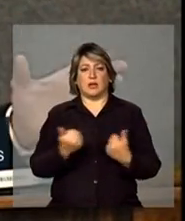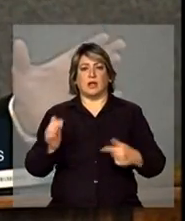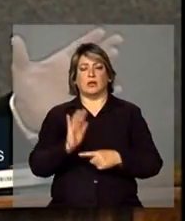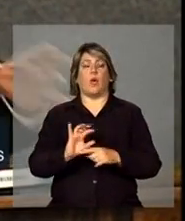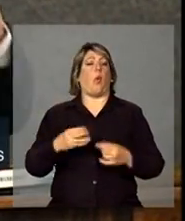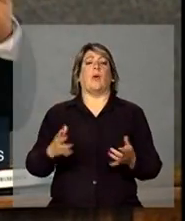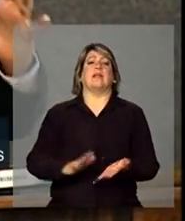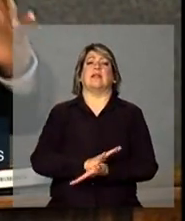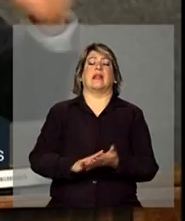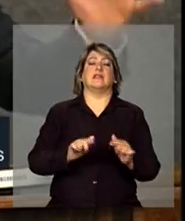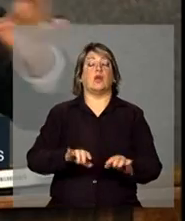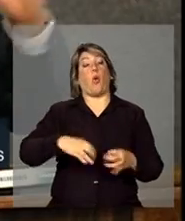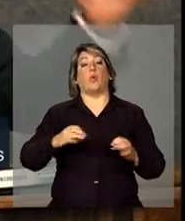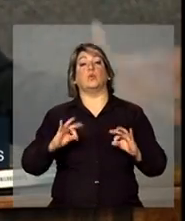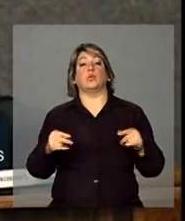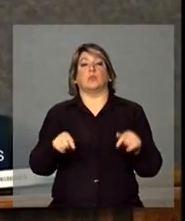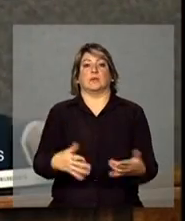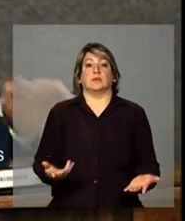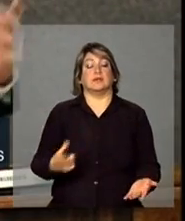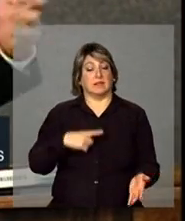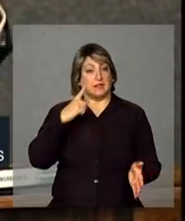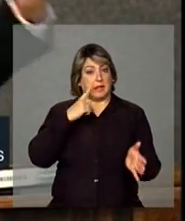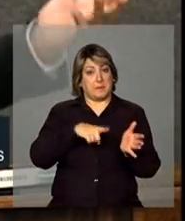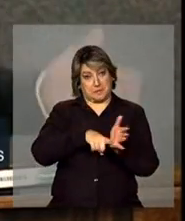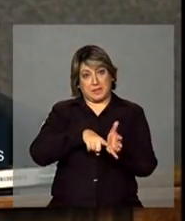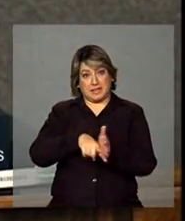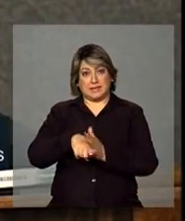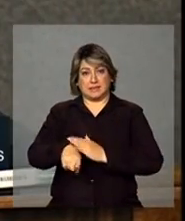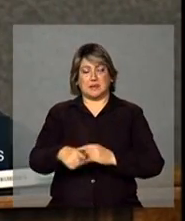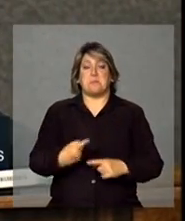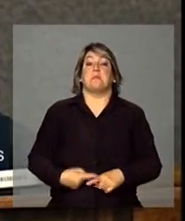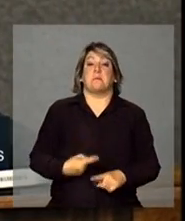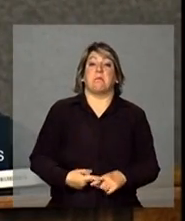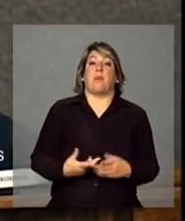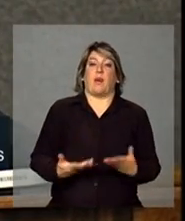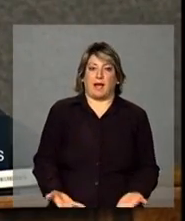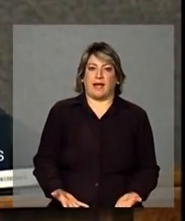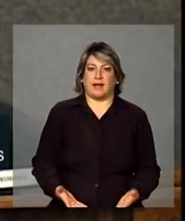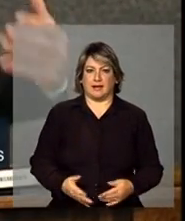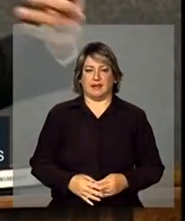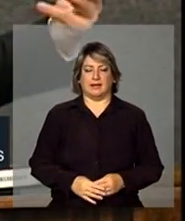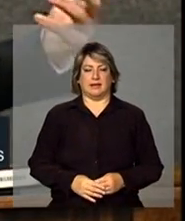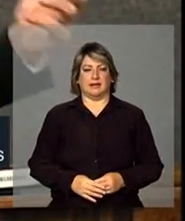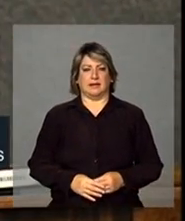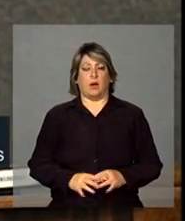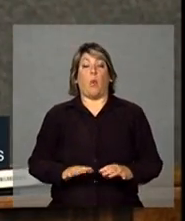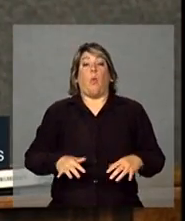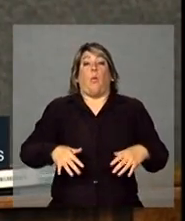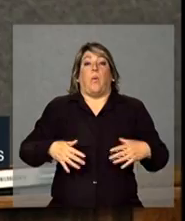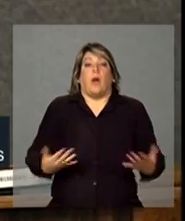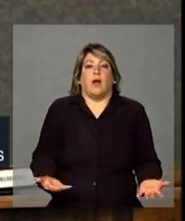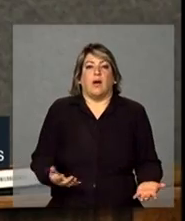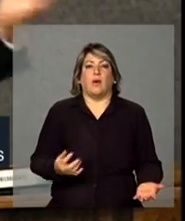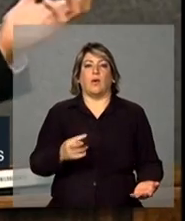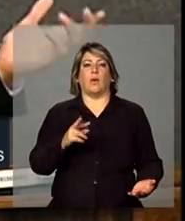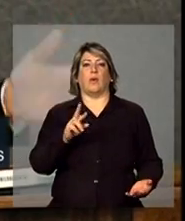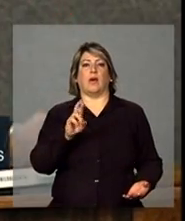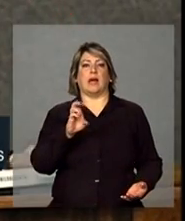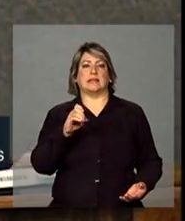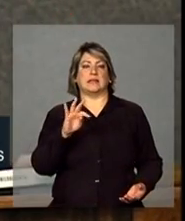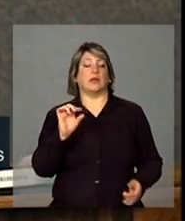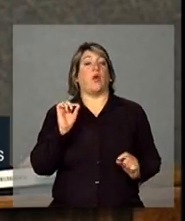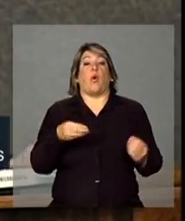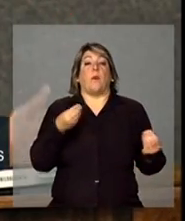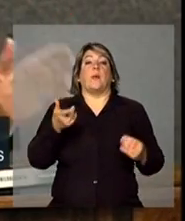disso, ou tudo isso, enfim, tem essa... Por quê? Então, qual é a receita do sucesso? O eu vou